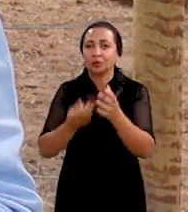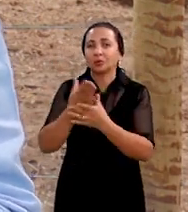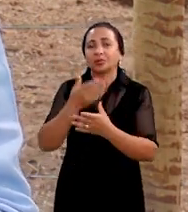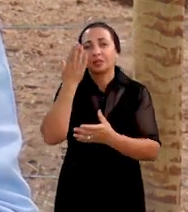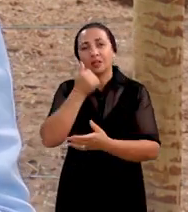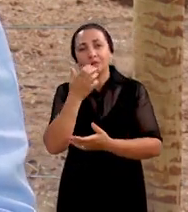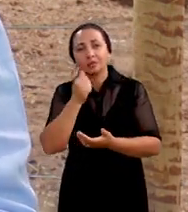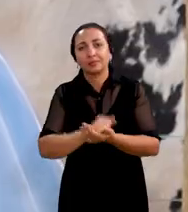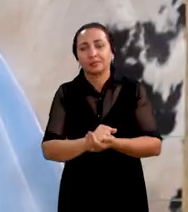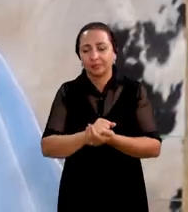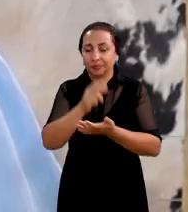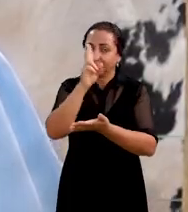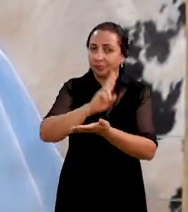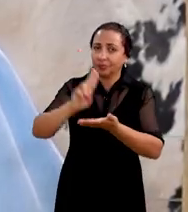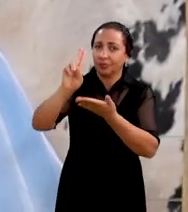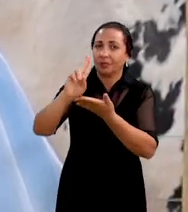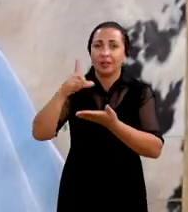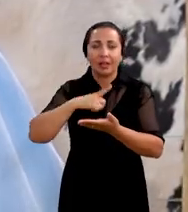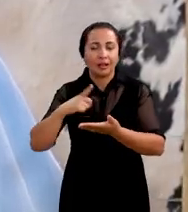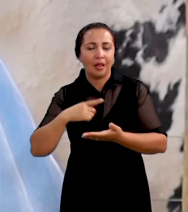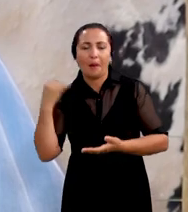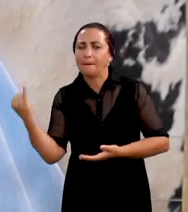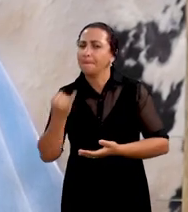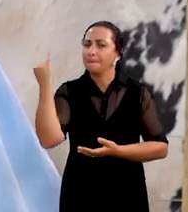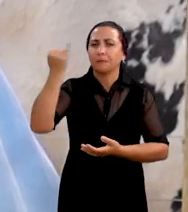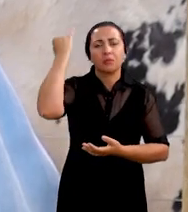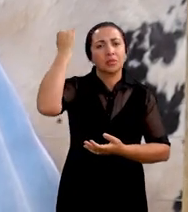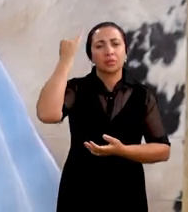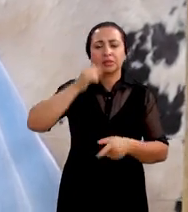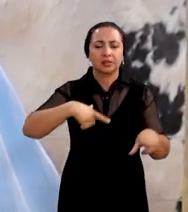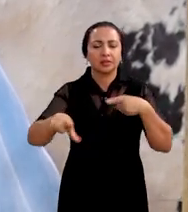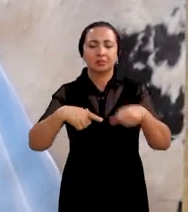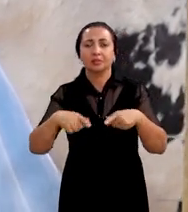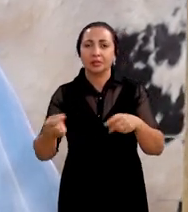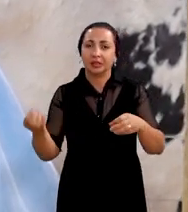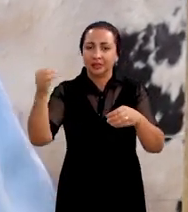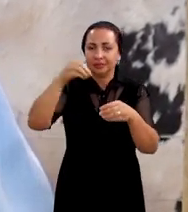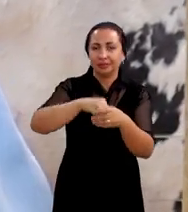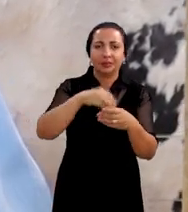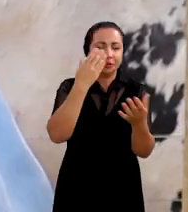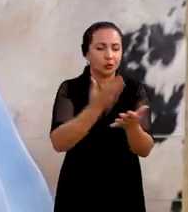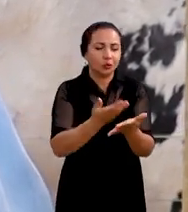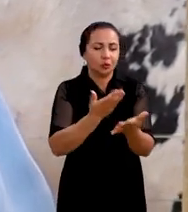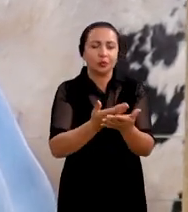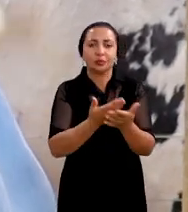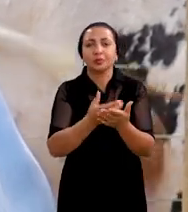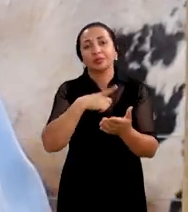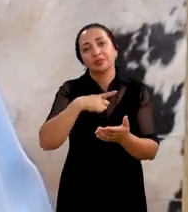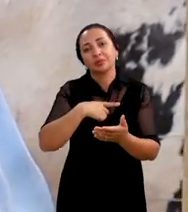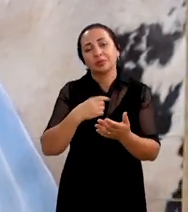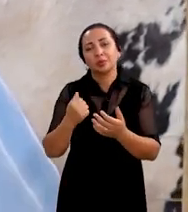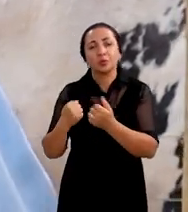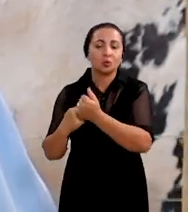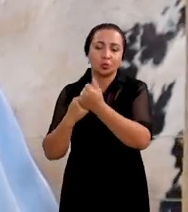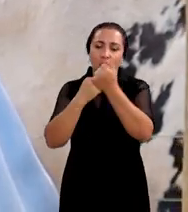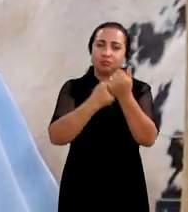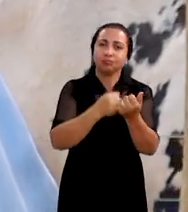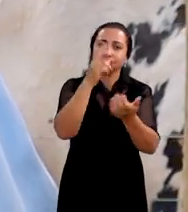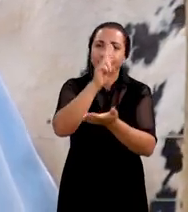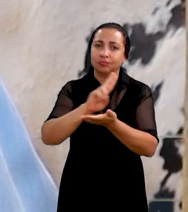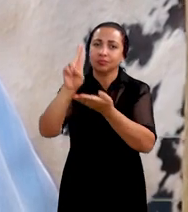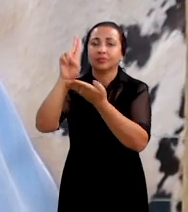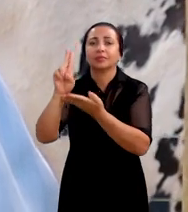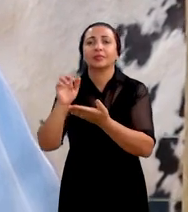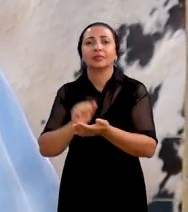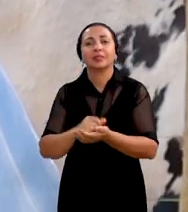vem da alimentação a universidade ela tem um papel importantíssimo dentro desses estudos temos o apoio da